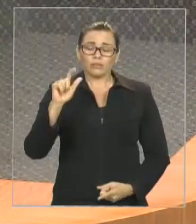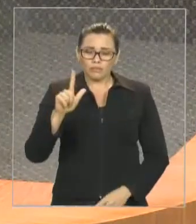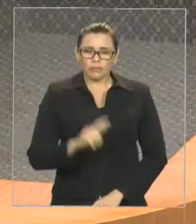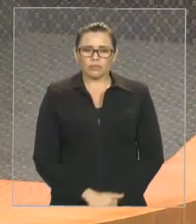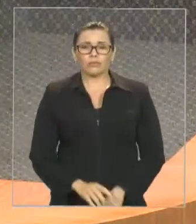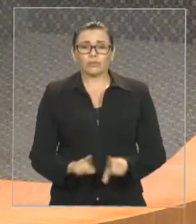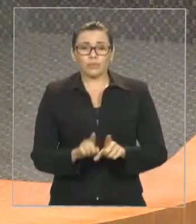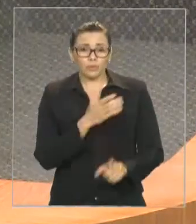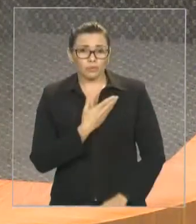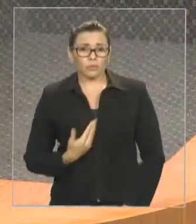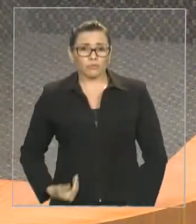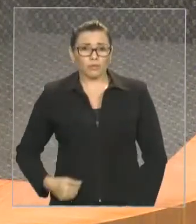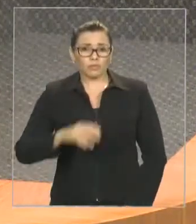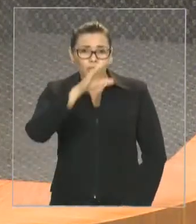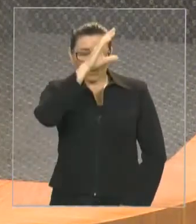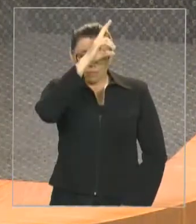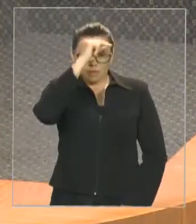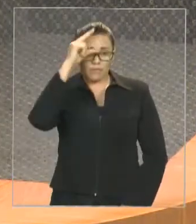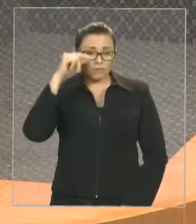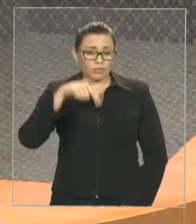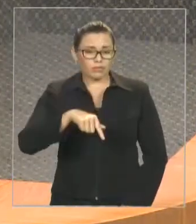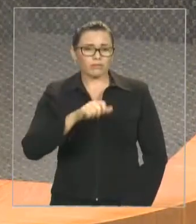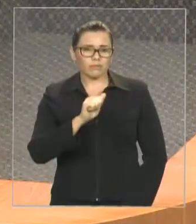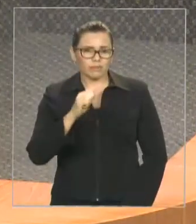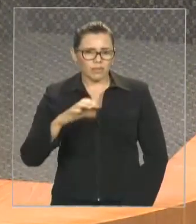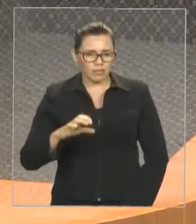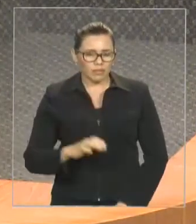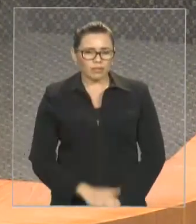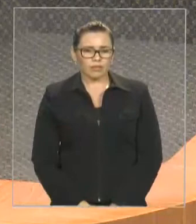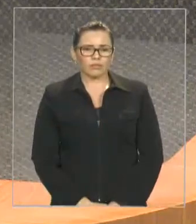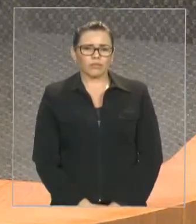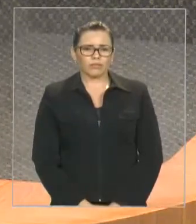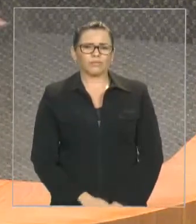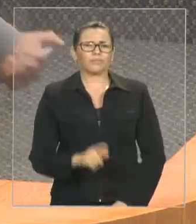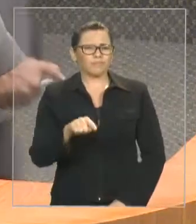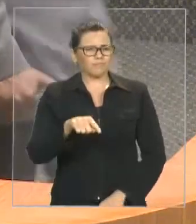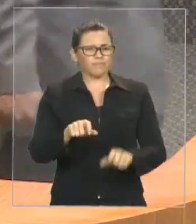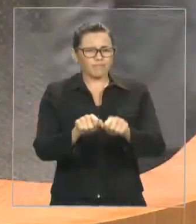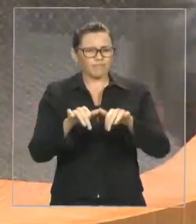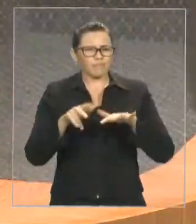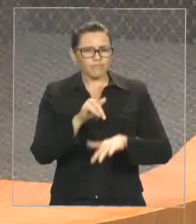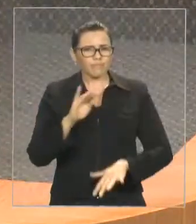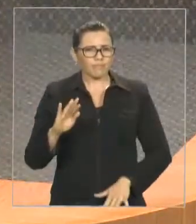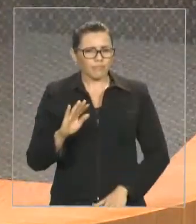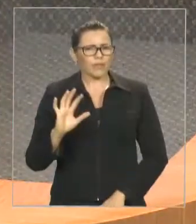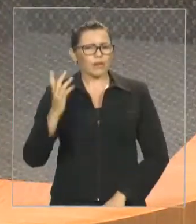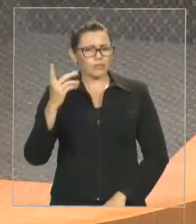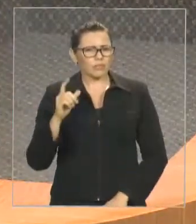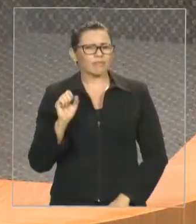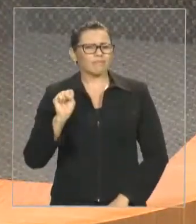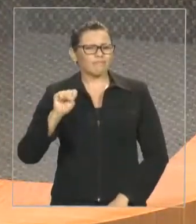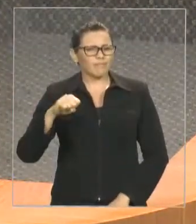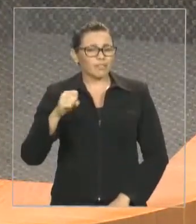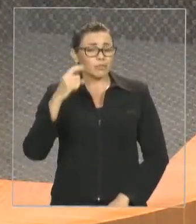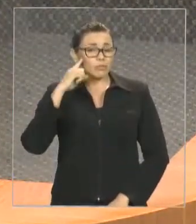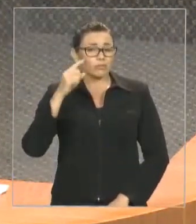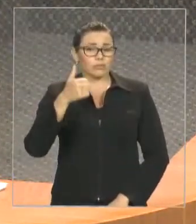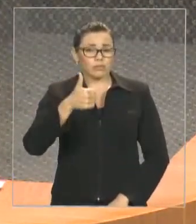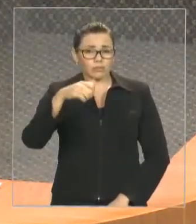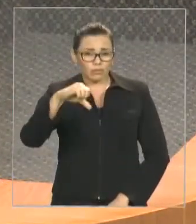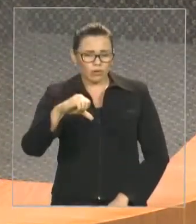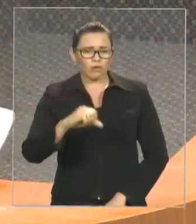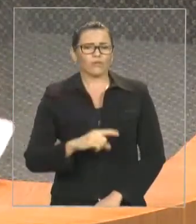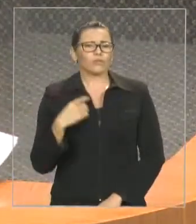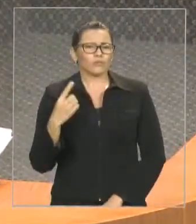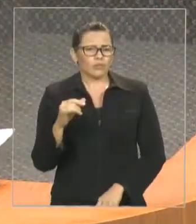Açailândia, que é uma cidade mais afetada, e aonde essa audiência pública vai acontecer, nós encontraremos sim as causas para nós buscarmos as